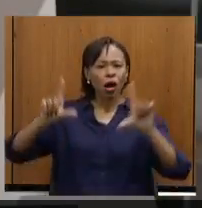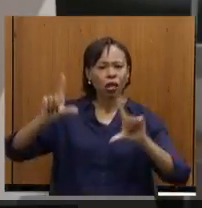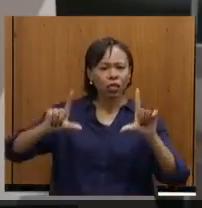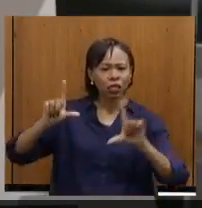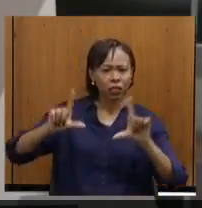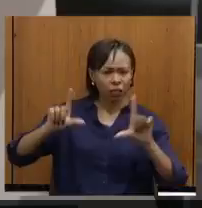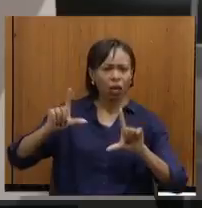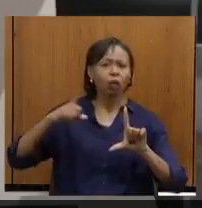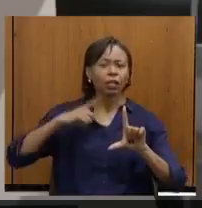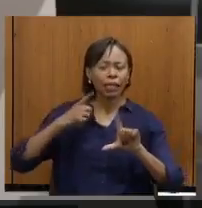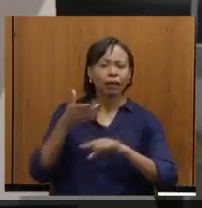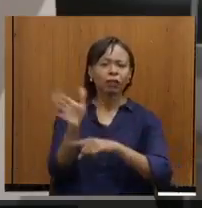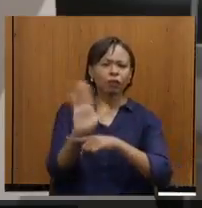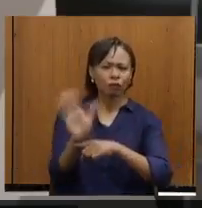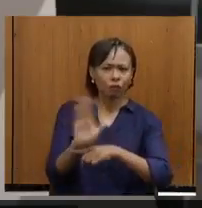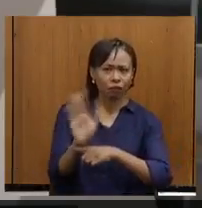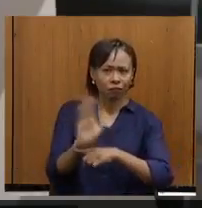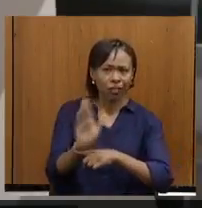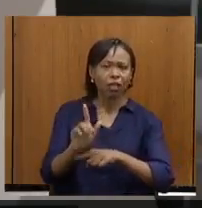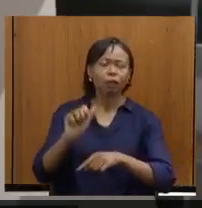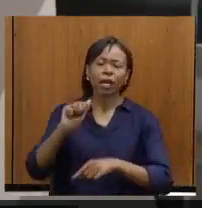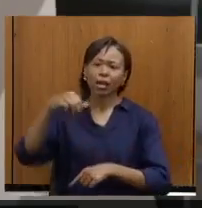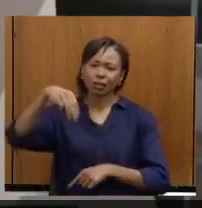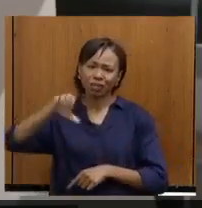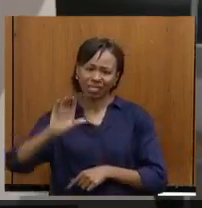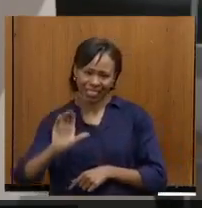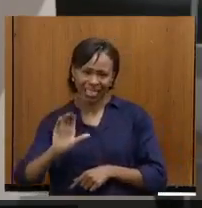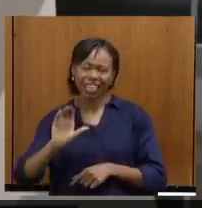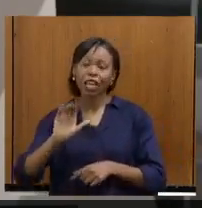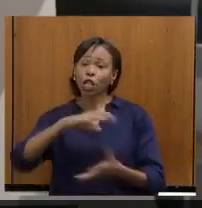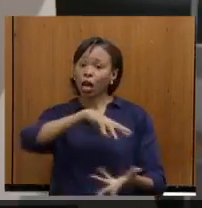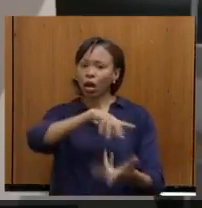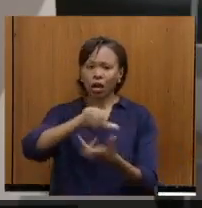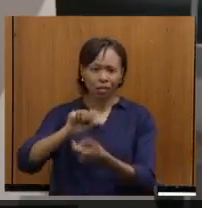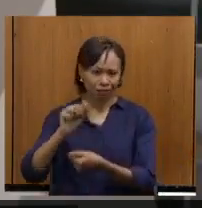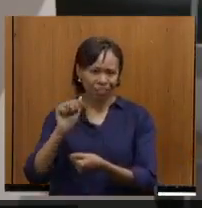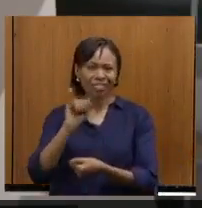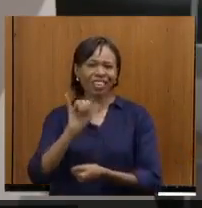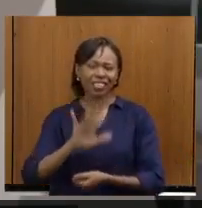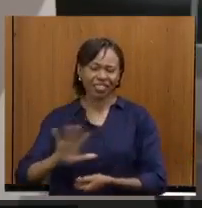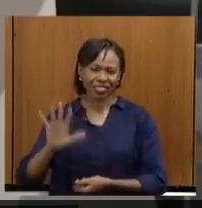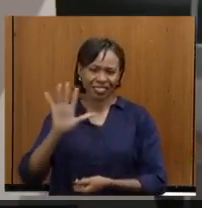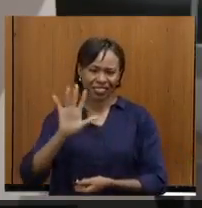plataforma de filmes também, da EMC, a nível internacional. Pode passar.